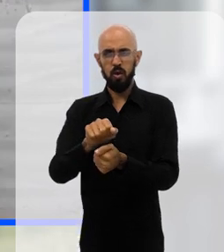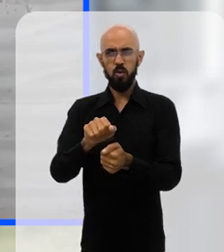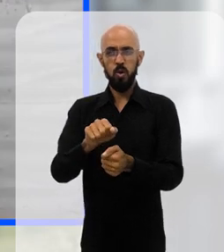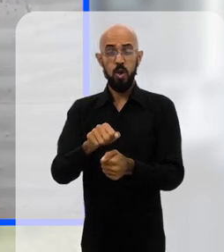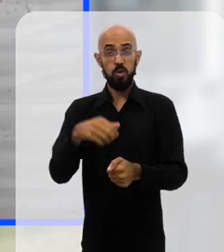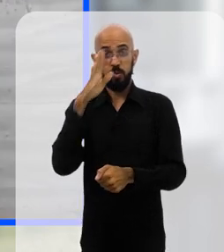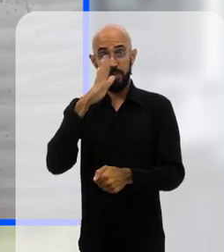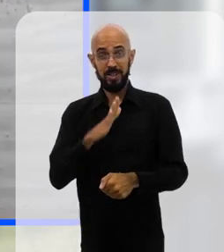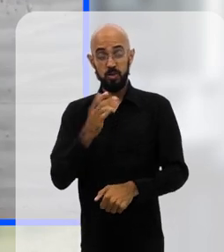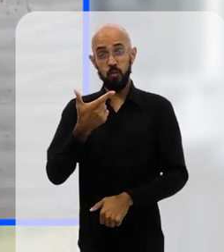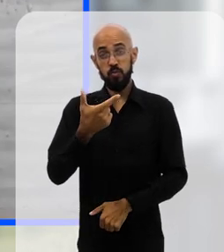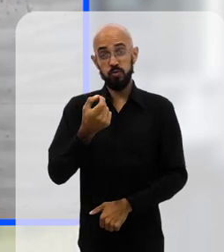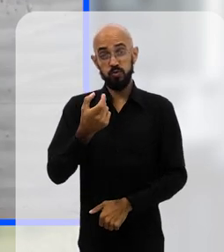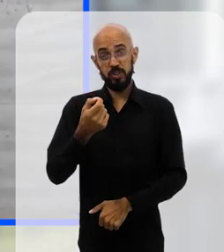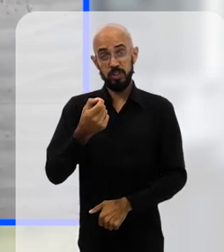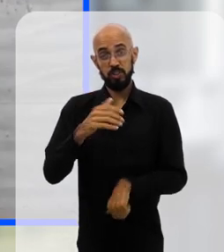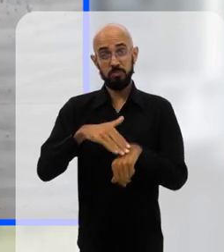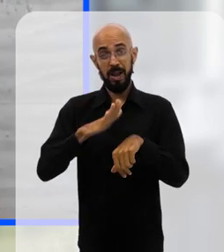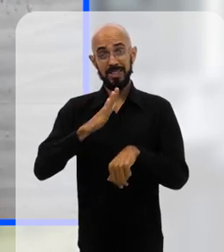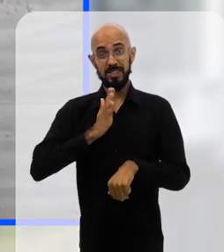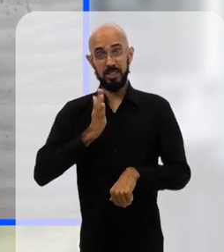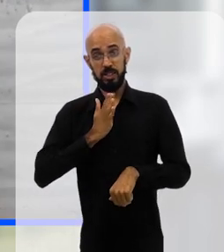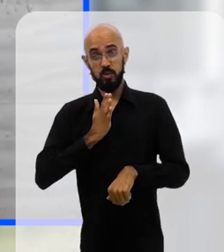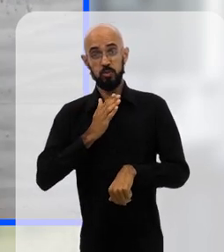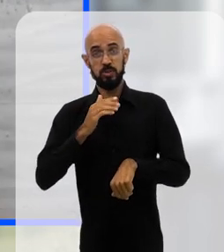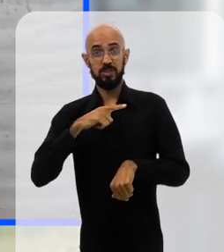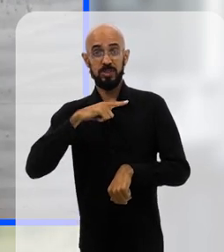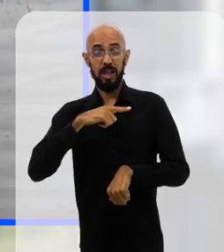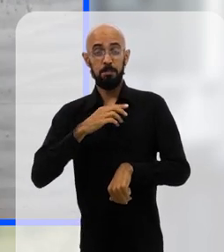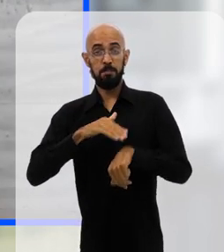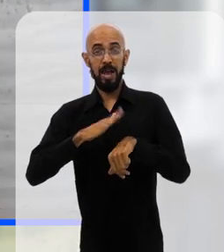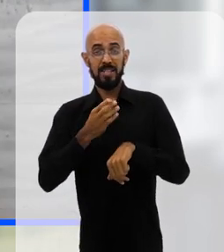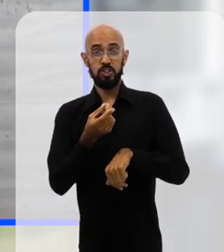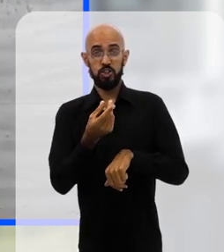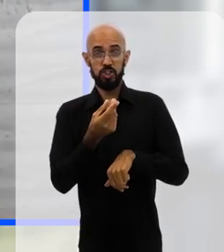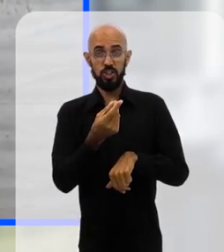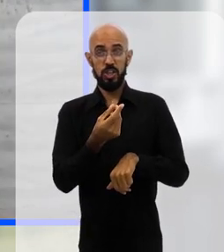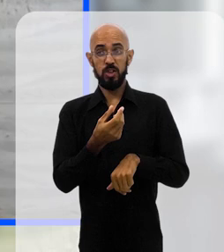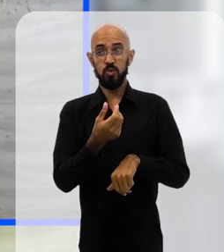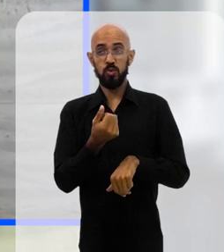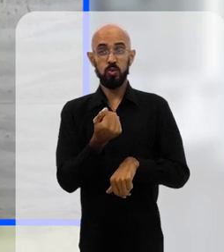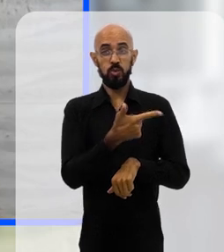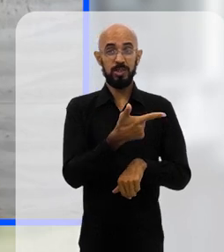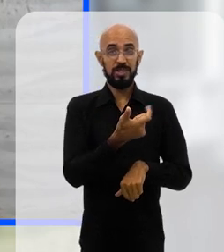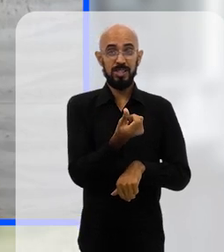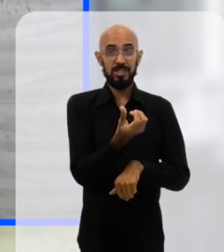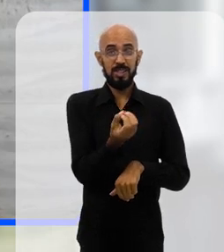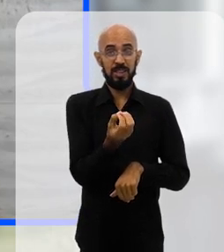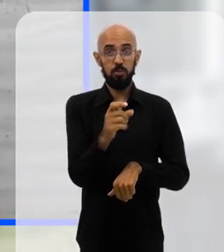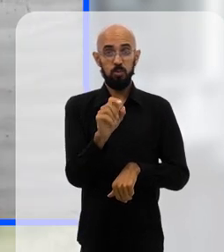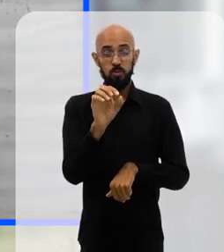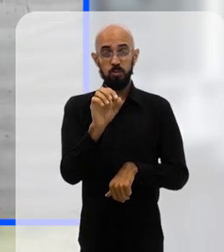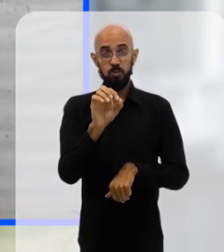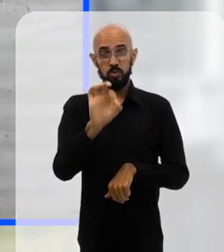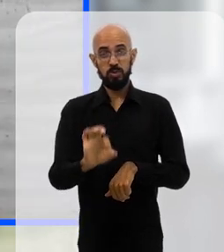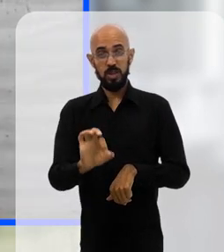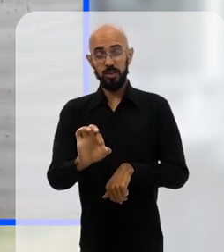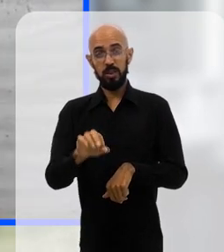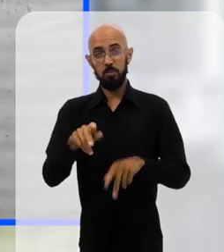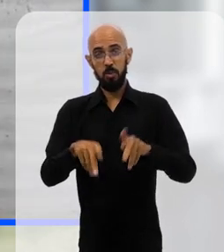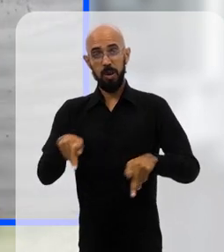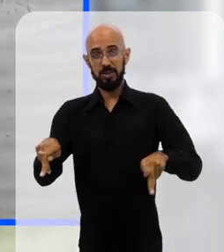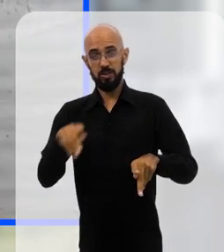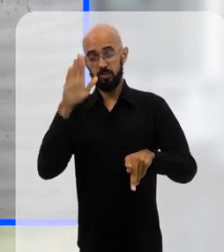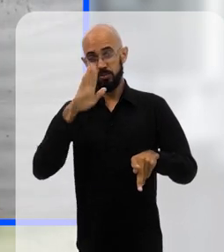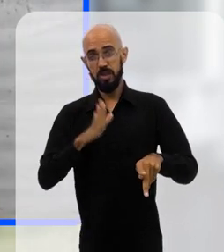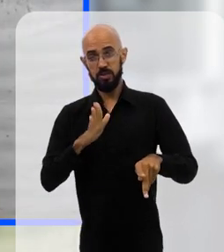20 maiores bilionários do país têm mais riquezas do que 60% da população brasileira. A fome e a miséria